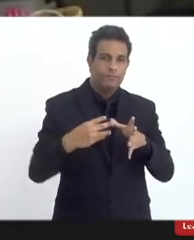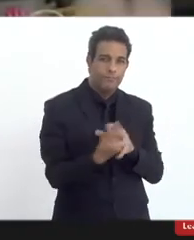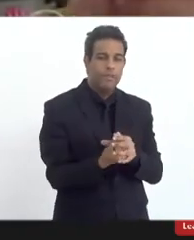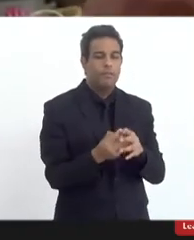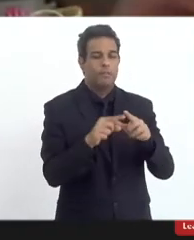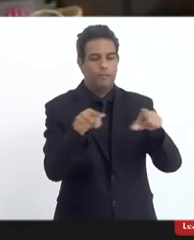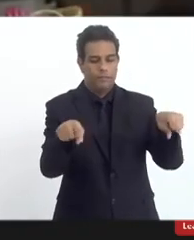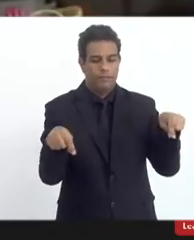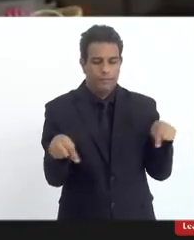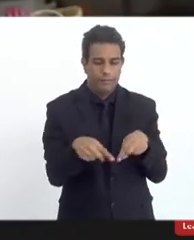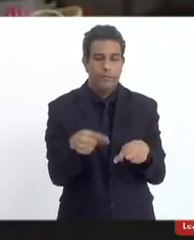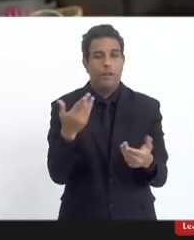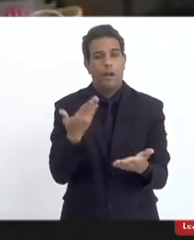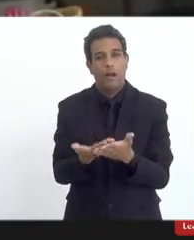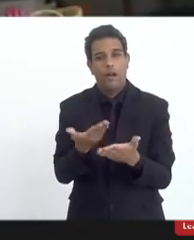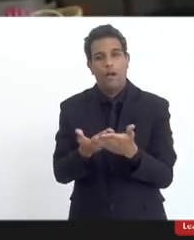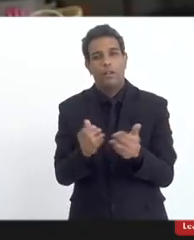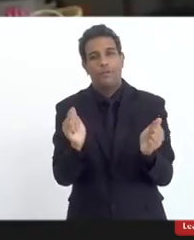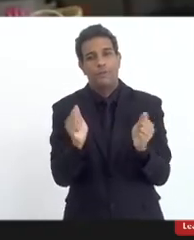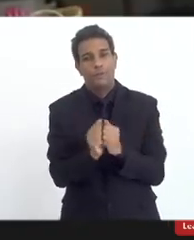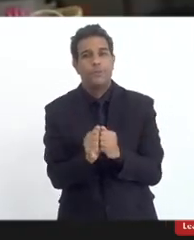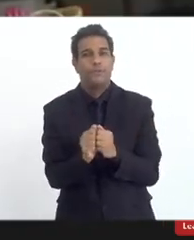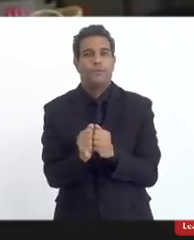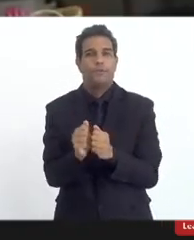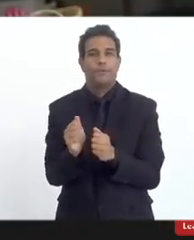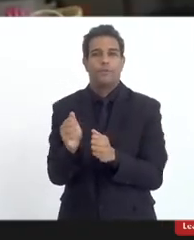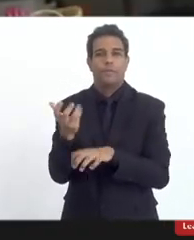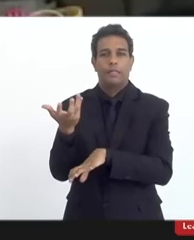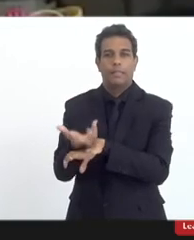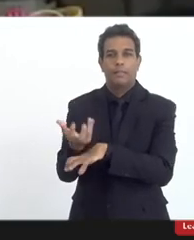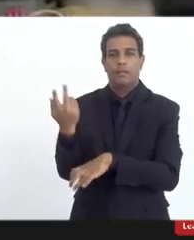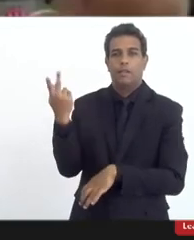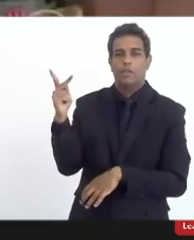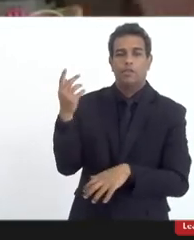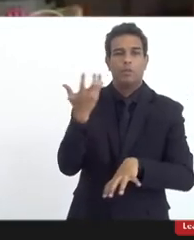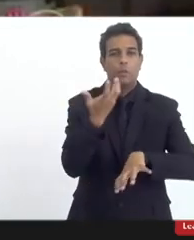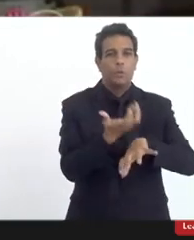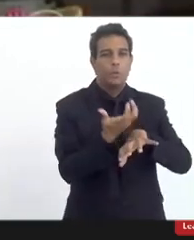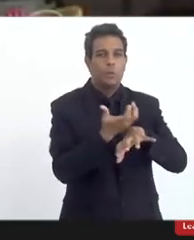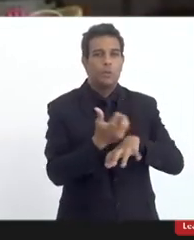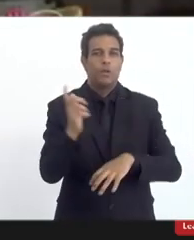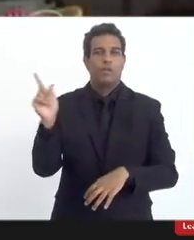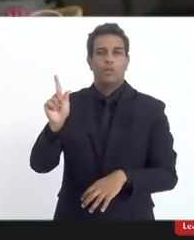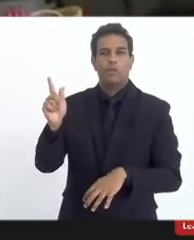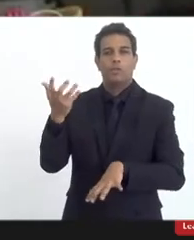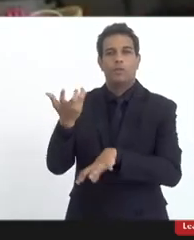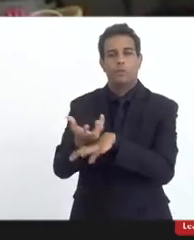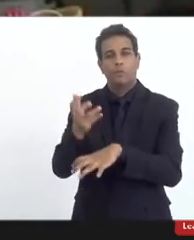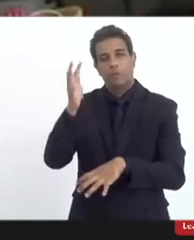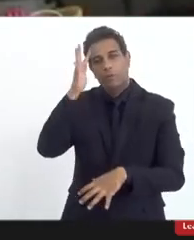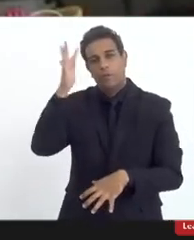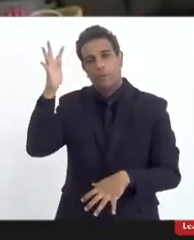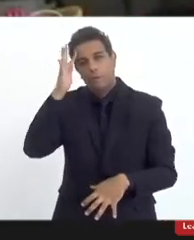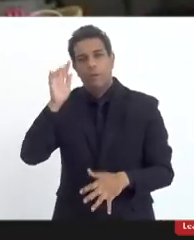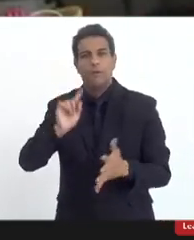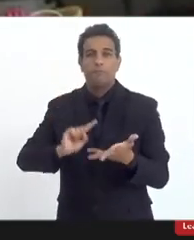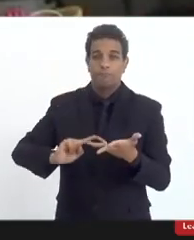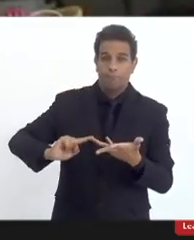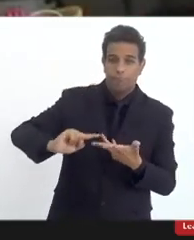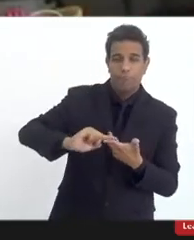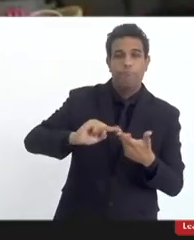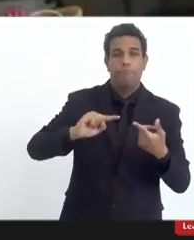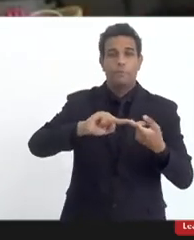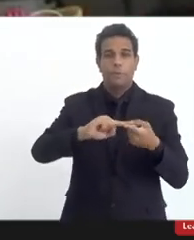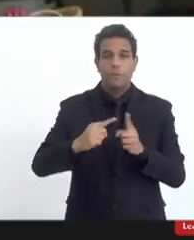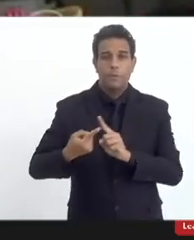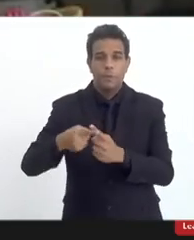aula eu estou trabalhando junto com a história eu estou trabalhando junto com a geografia eu estou trabalhando junto com a filosofia eu estou trabalhando junto com a